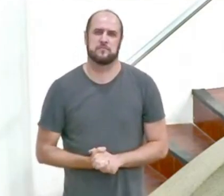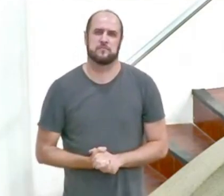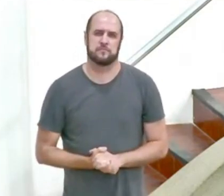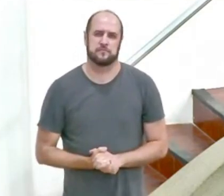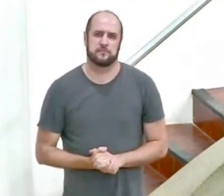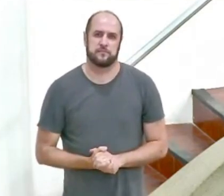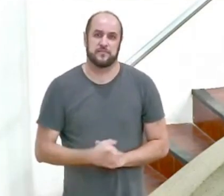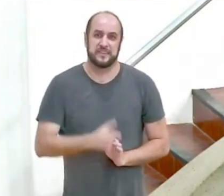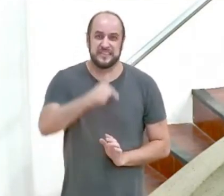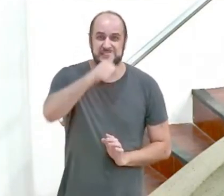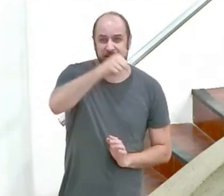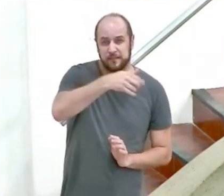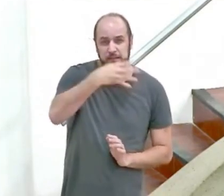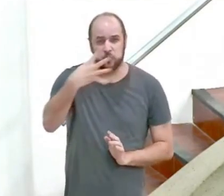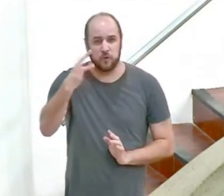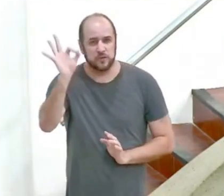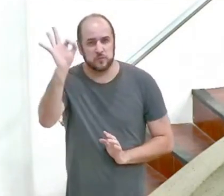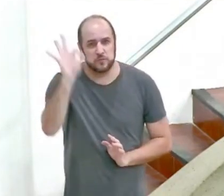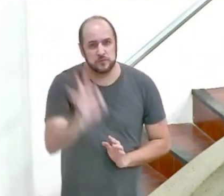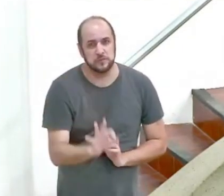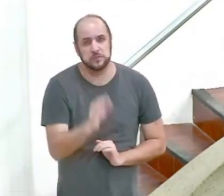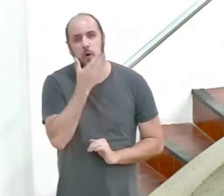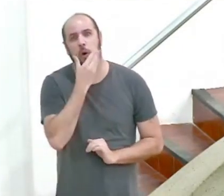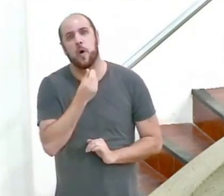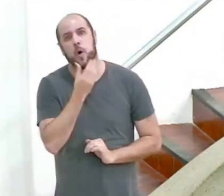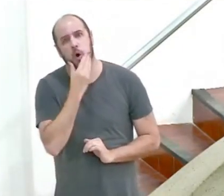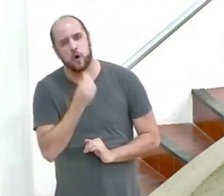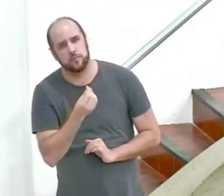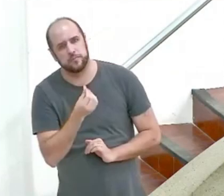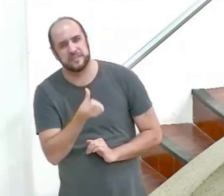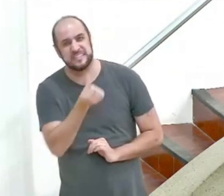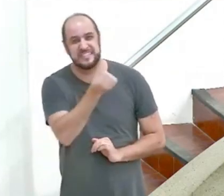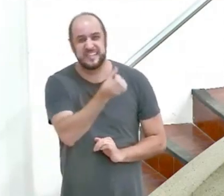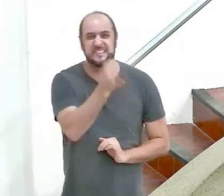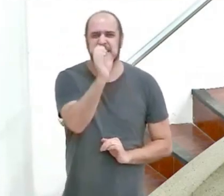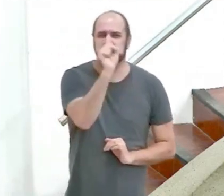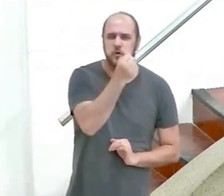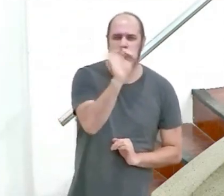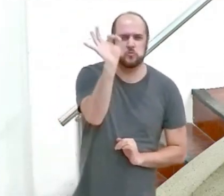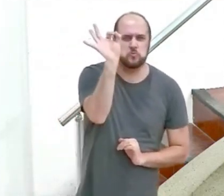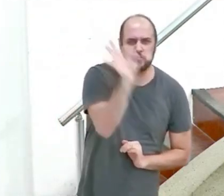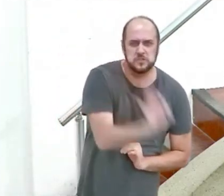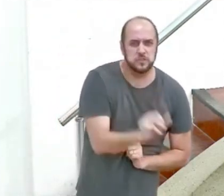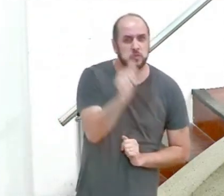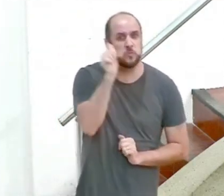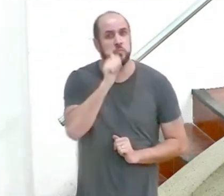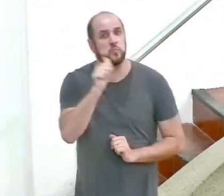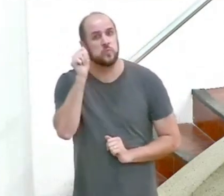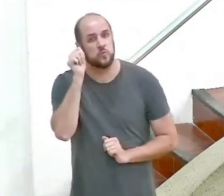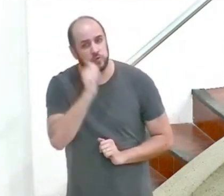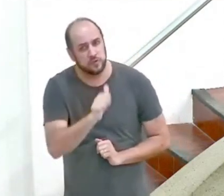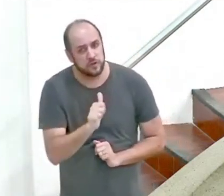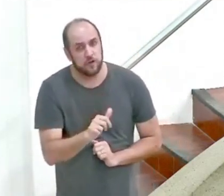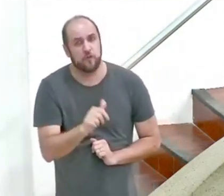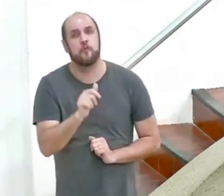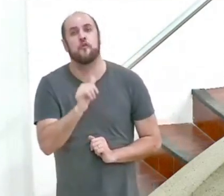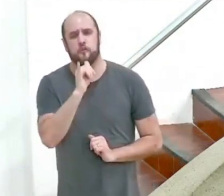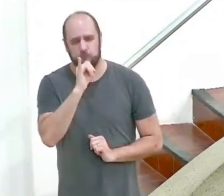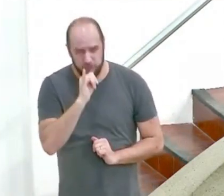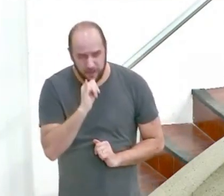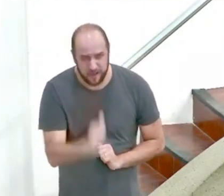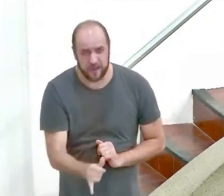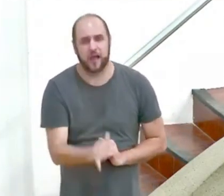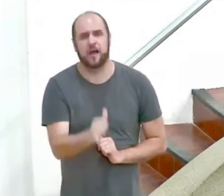74% dos homens e 68% das mulheres afirmam